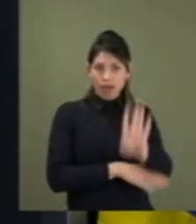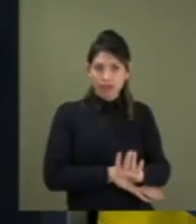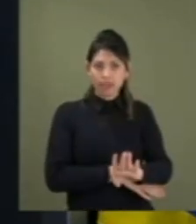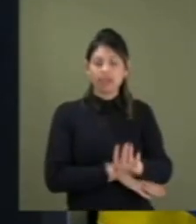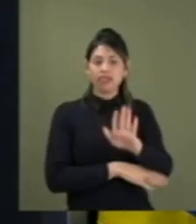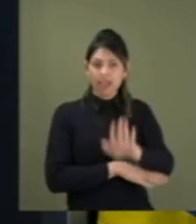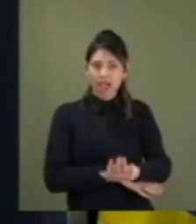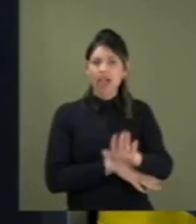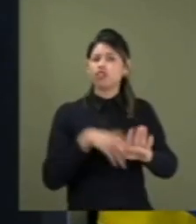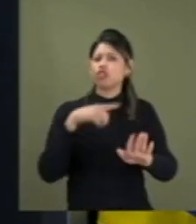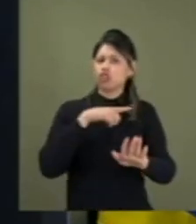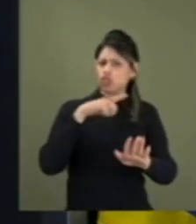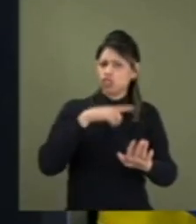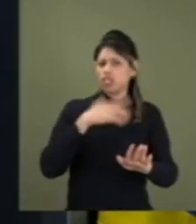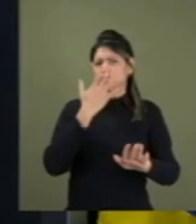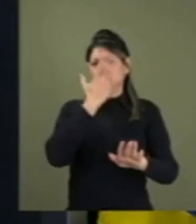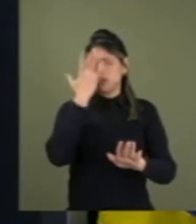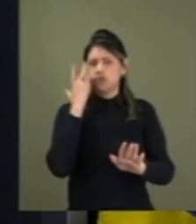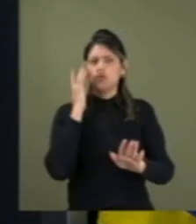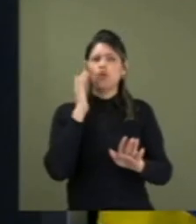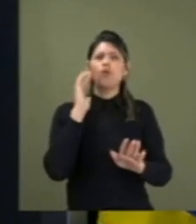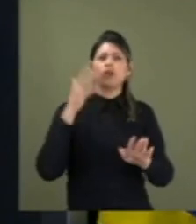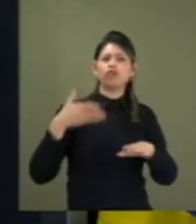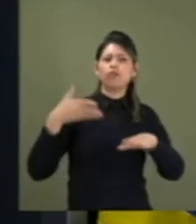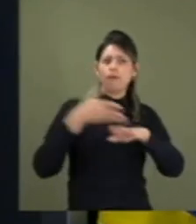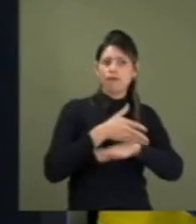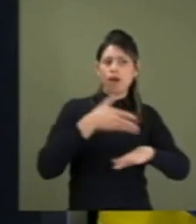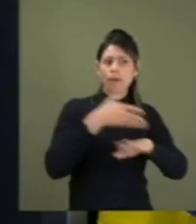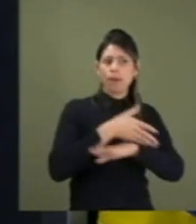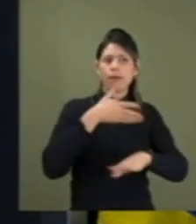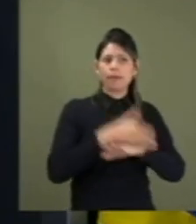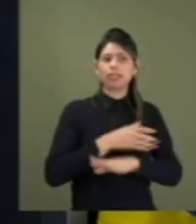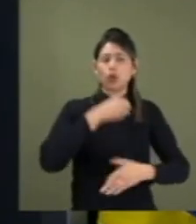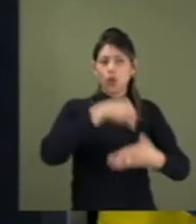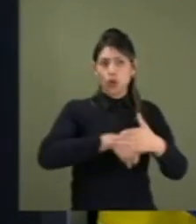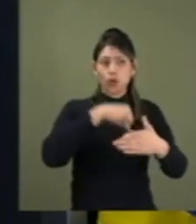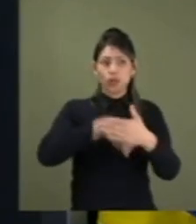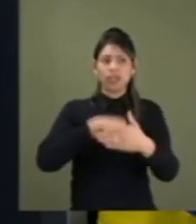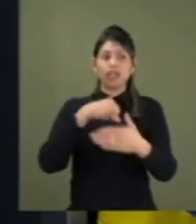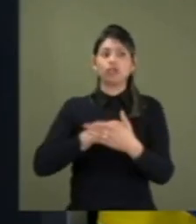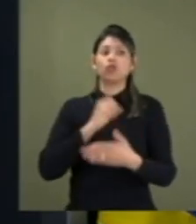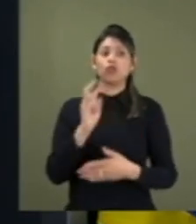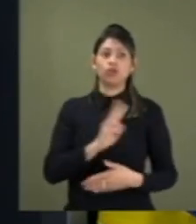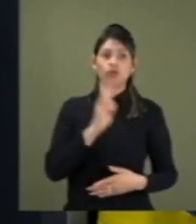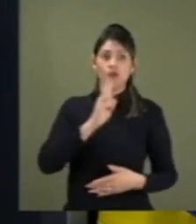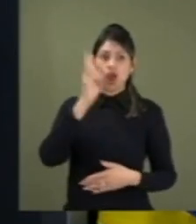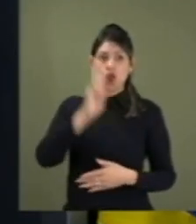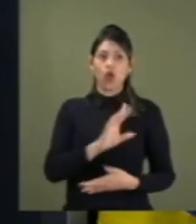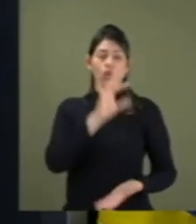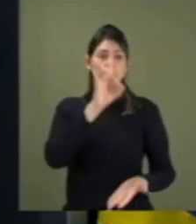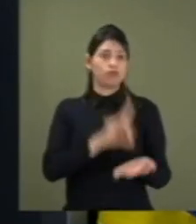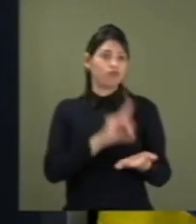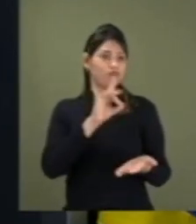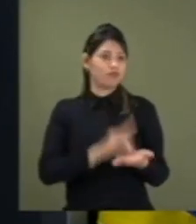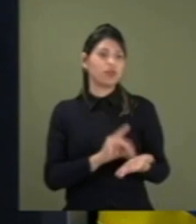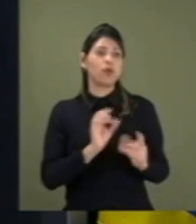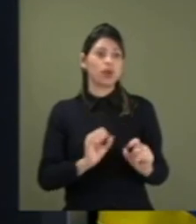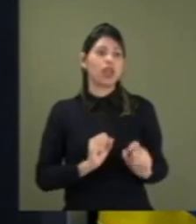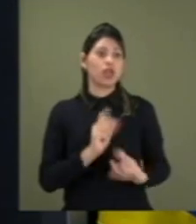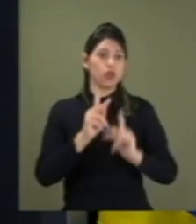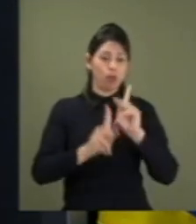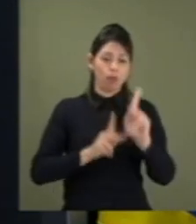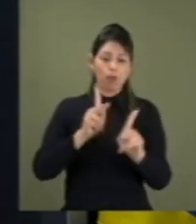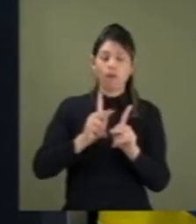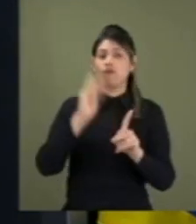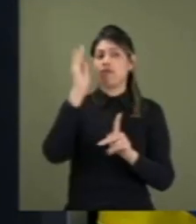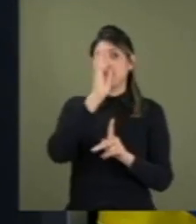pudesse estar presente ali, defendendo esses valores, esses princípios do povo brasileiro, que